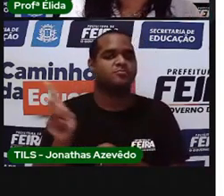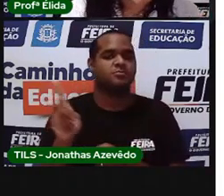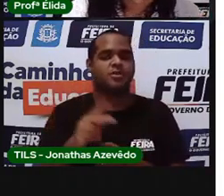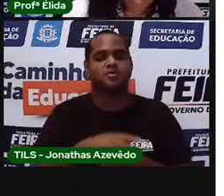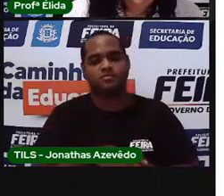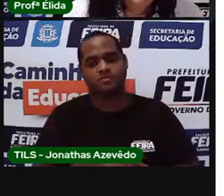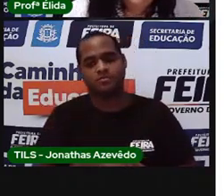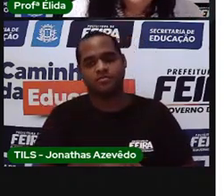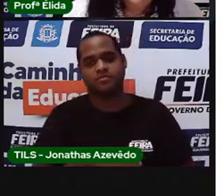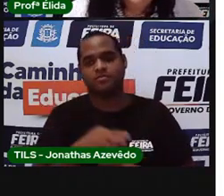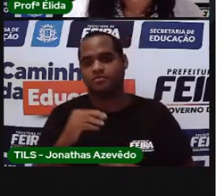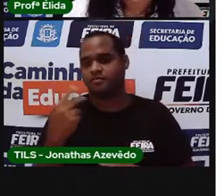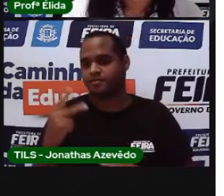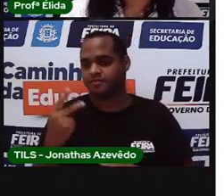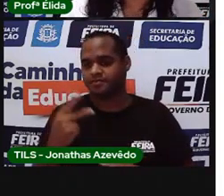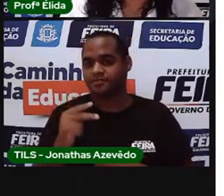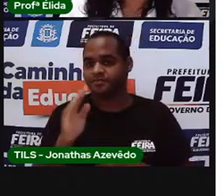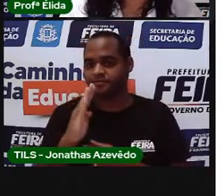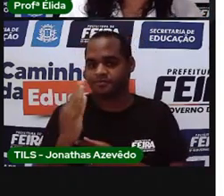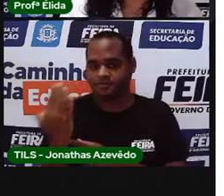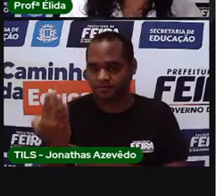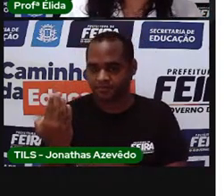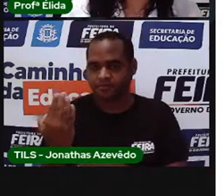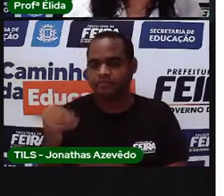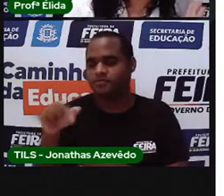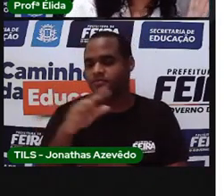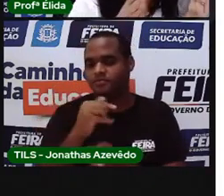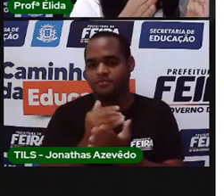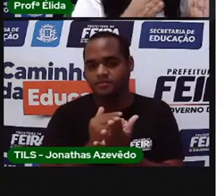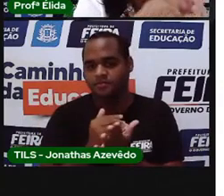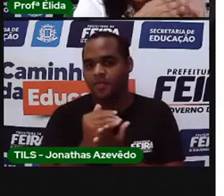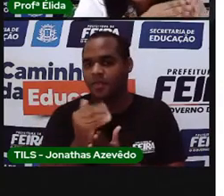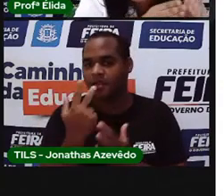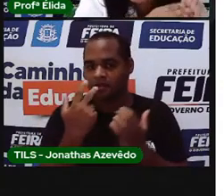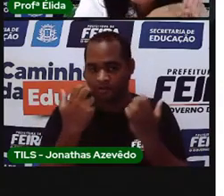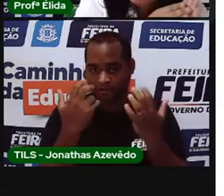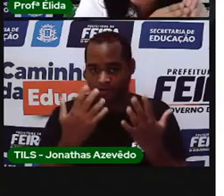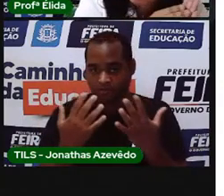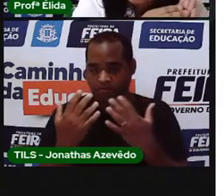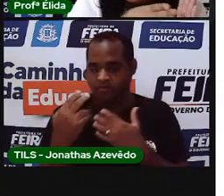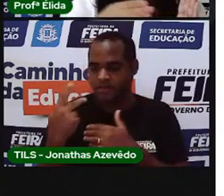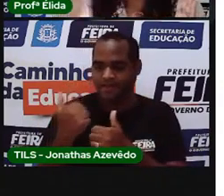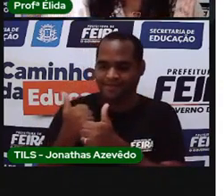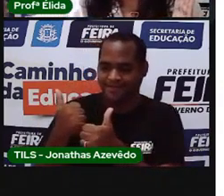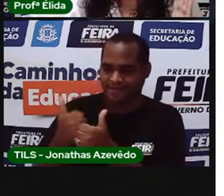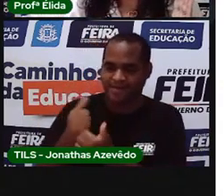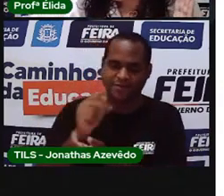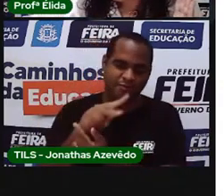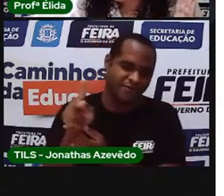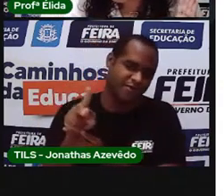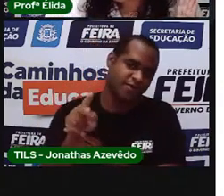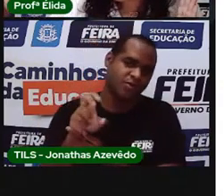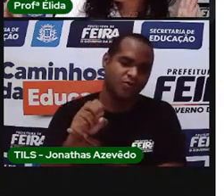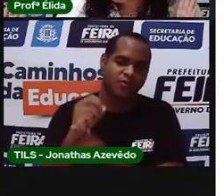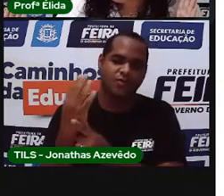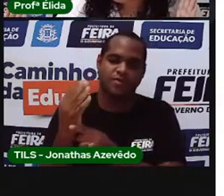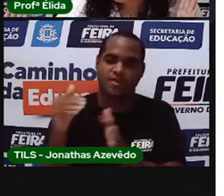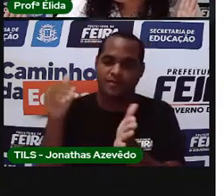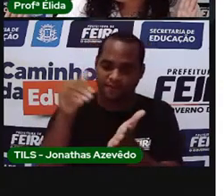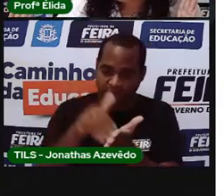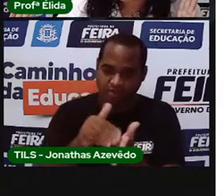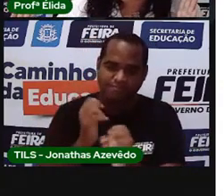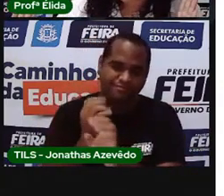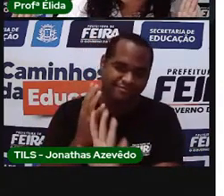e a porta da sala. E a gente começa a contar de perto da Pró até o final da